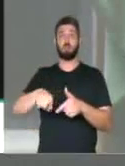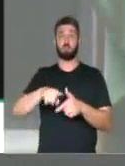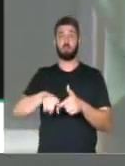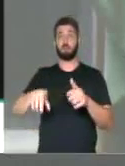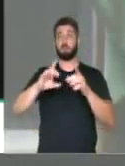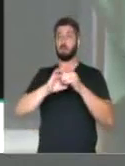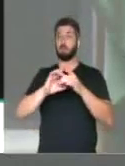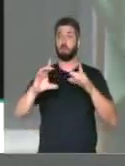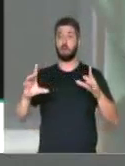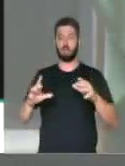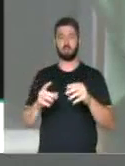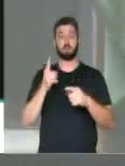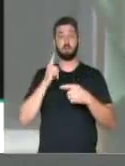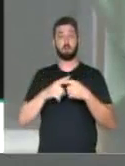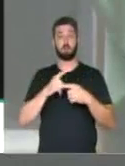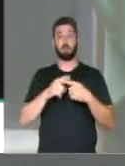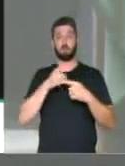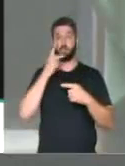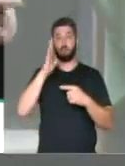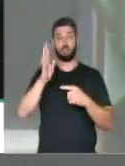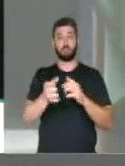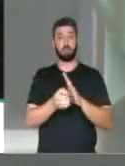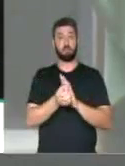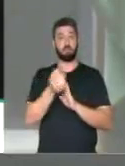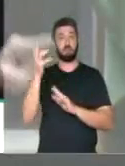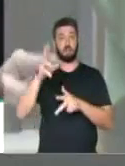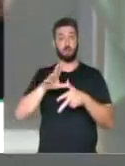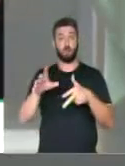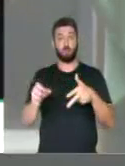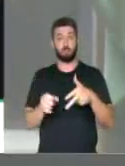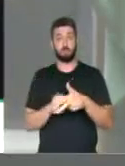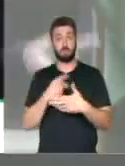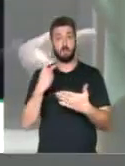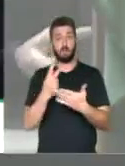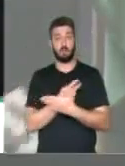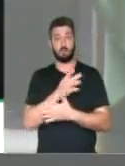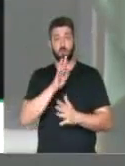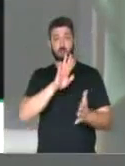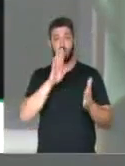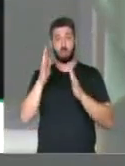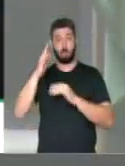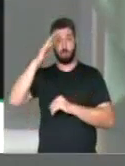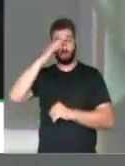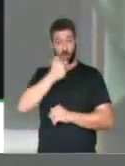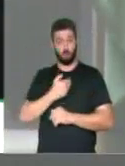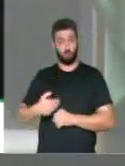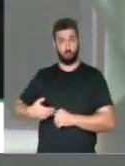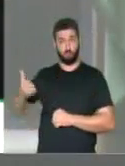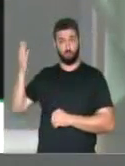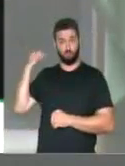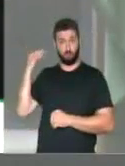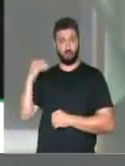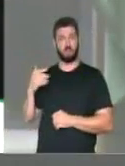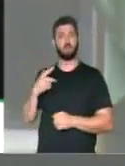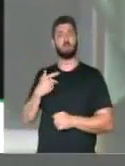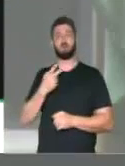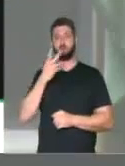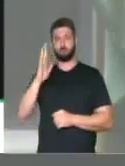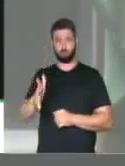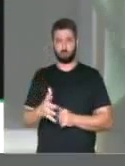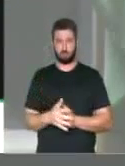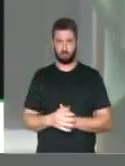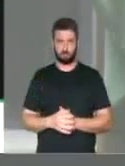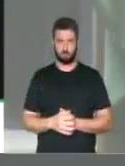democracia, porque eu já listei aqui inúmeros casos de corrupção ocorridos durante o regime militar e assumirei a tribuna.